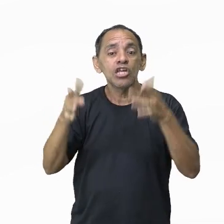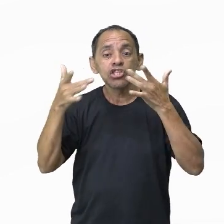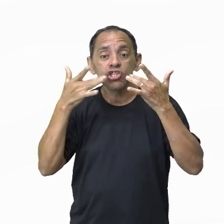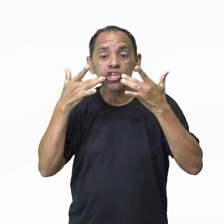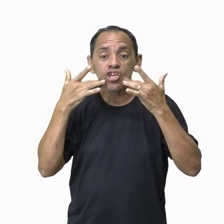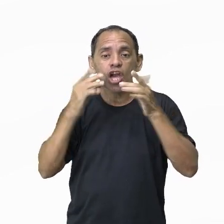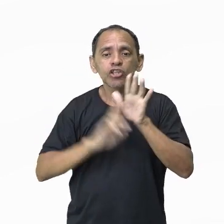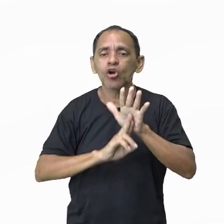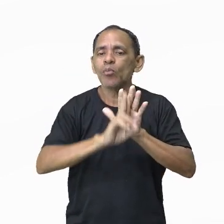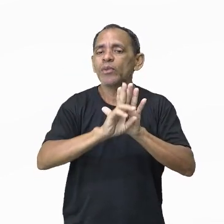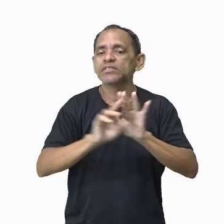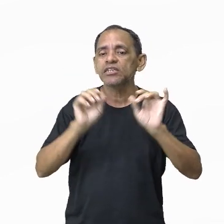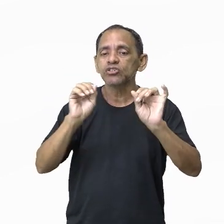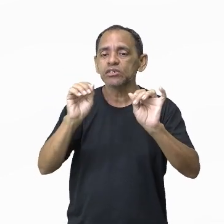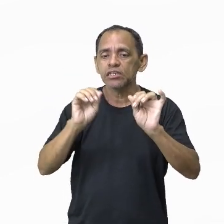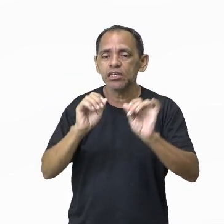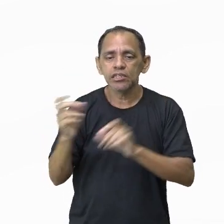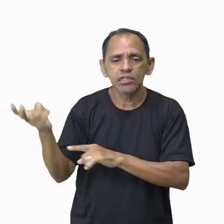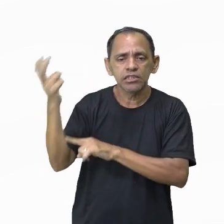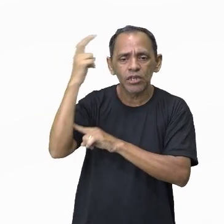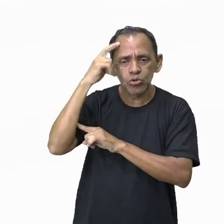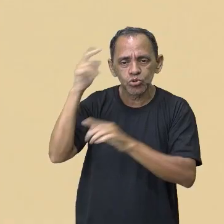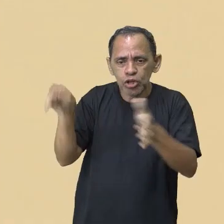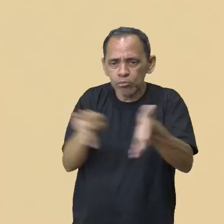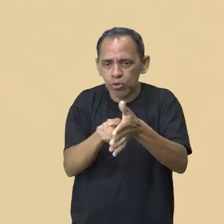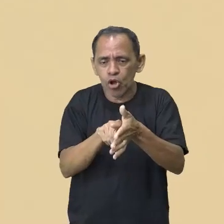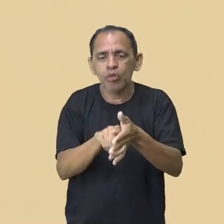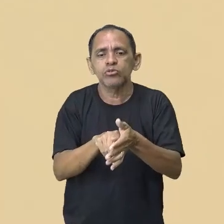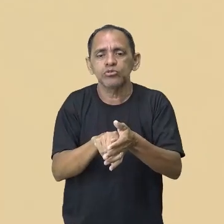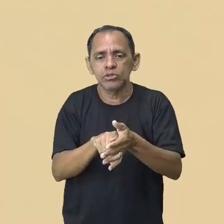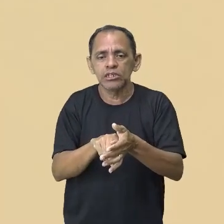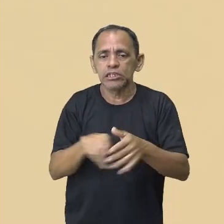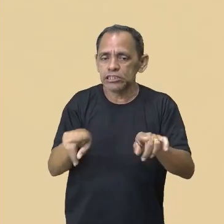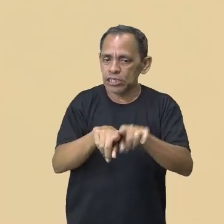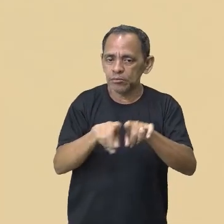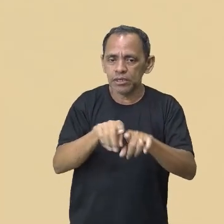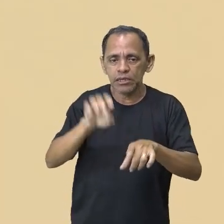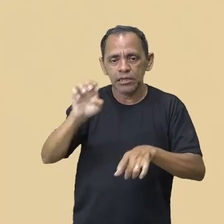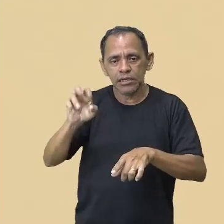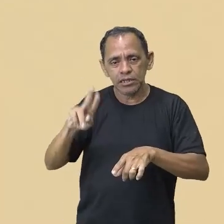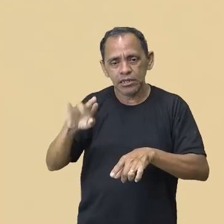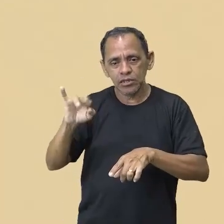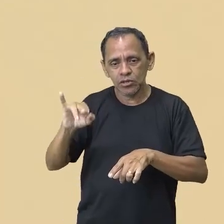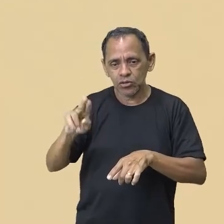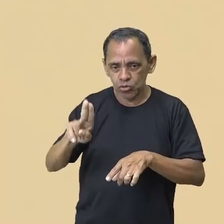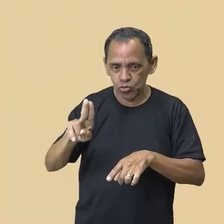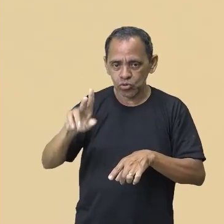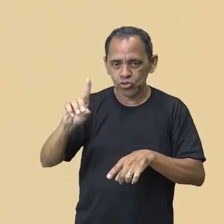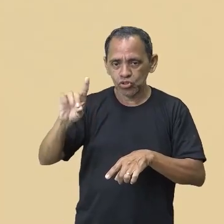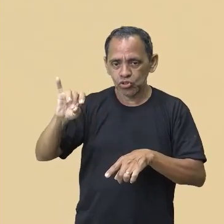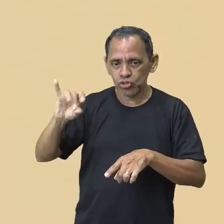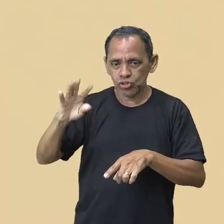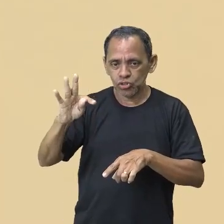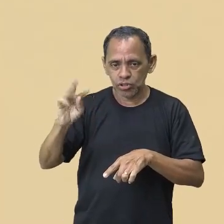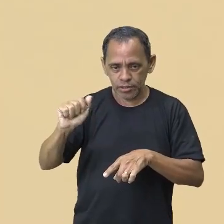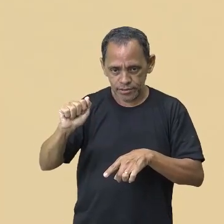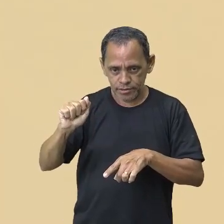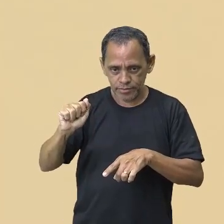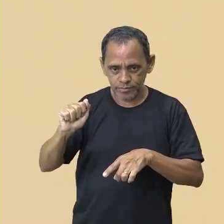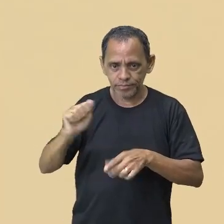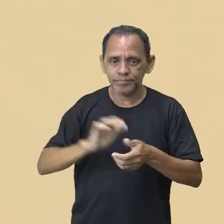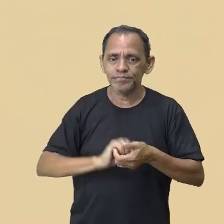representantes dessa cultura erudita, tá bom? E ainda que ela não seja tão